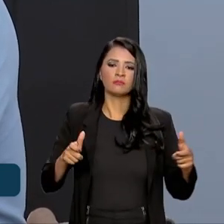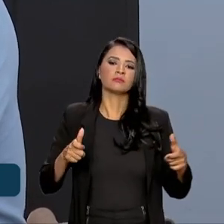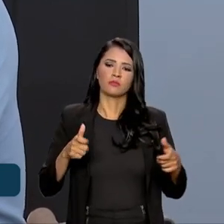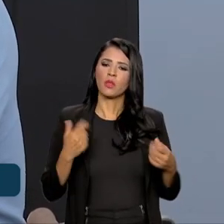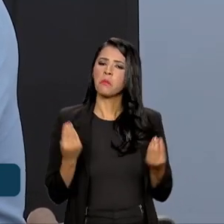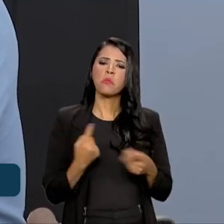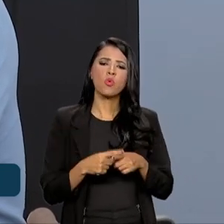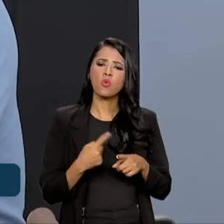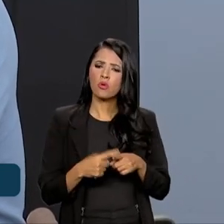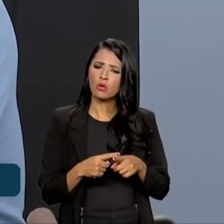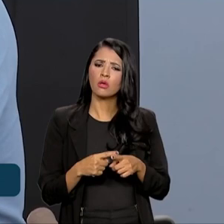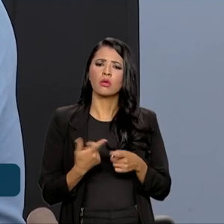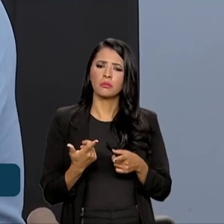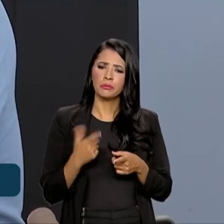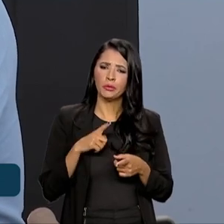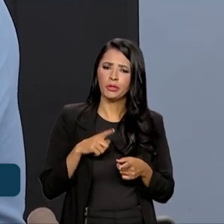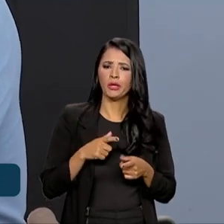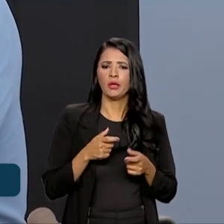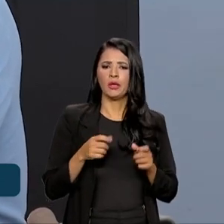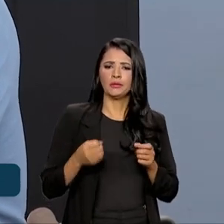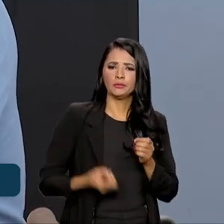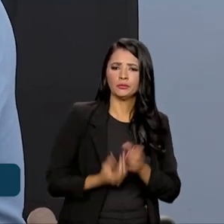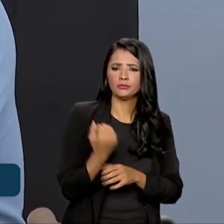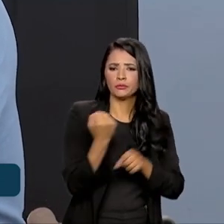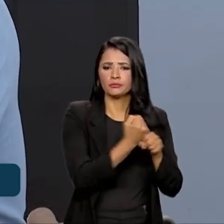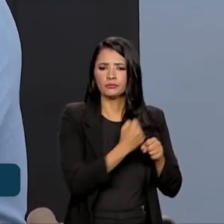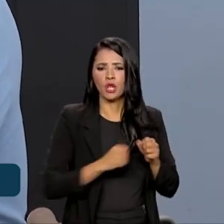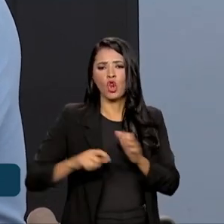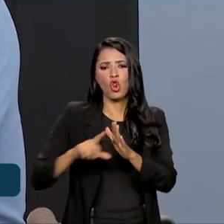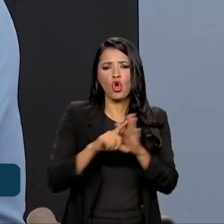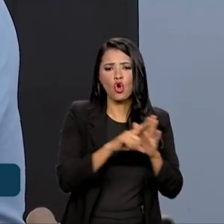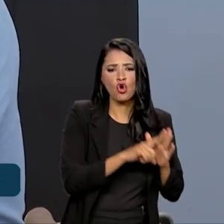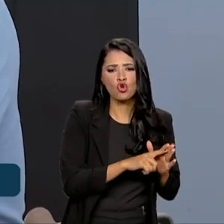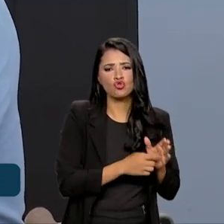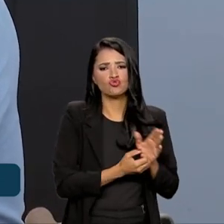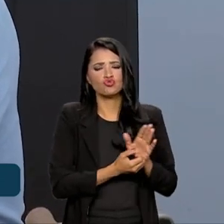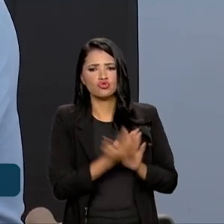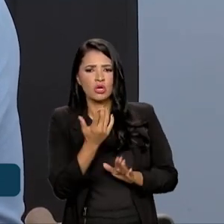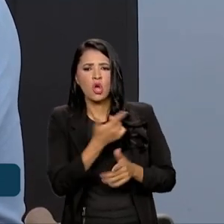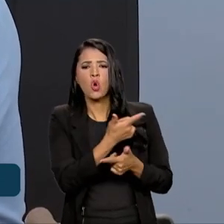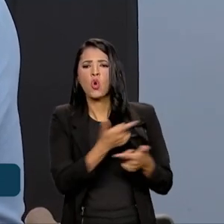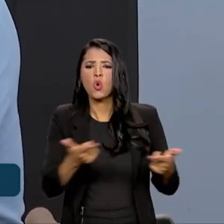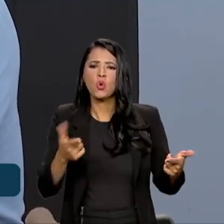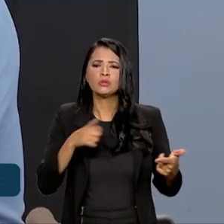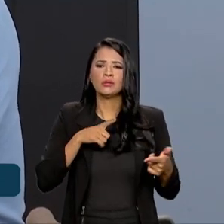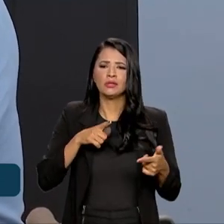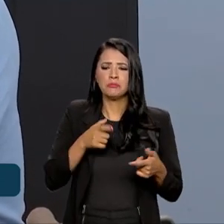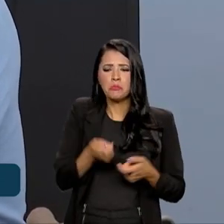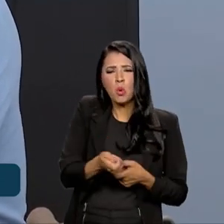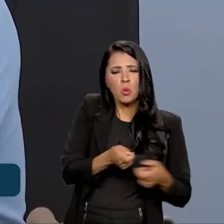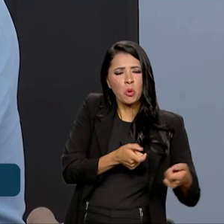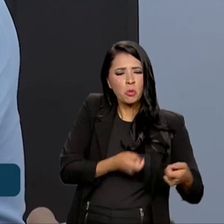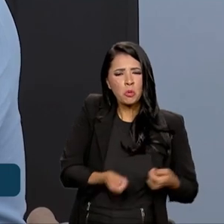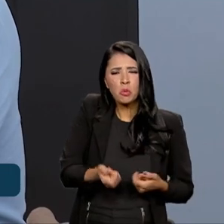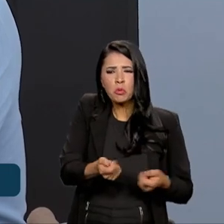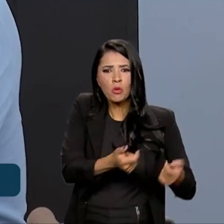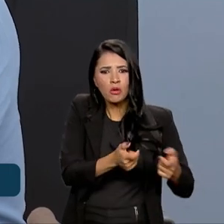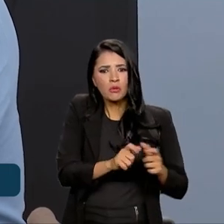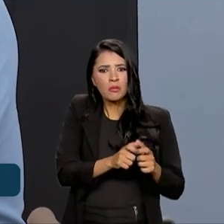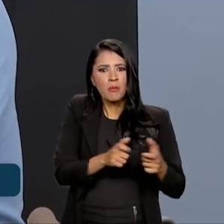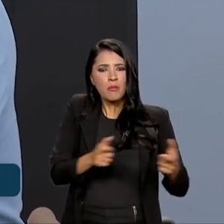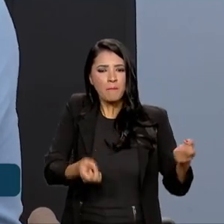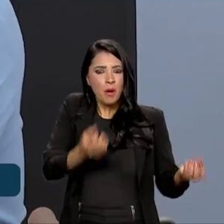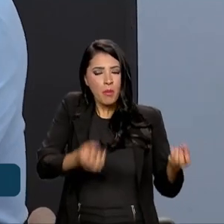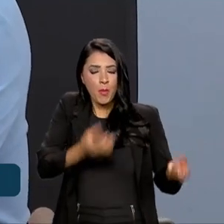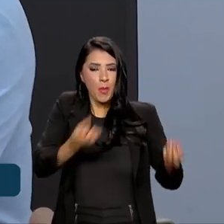pelo aumento dos comércios, e outras soluções, outras coisas que estavam reprimidas acabam acontecendo de forma